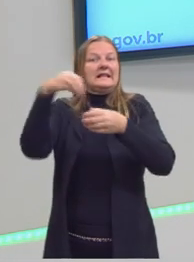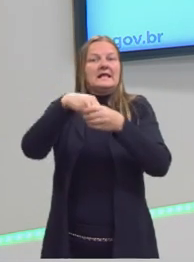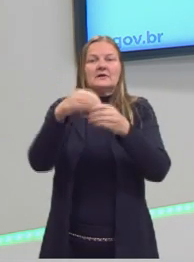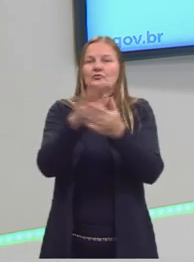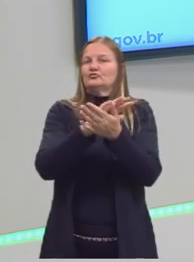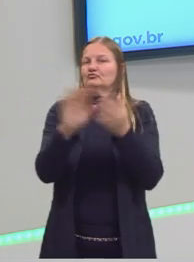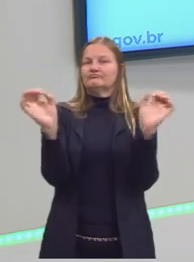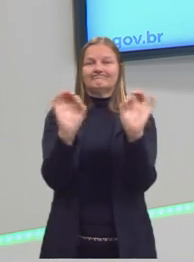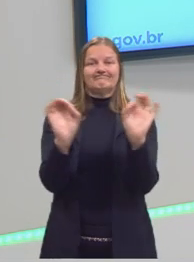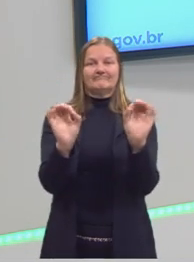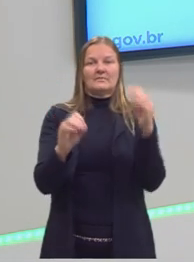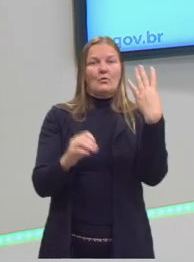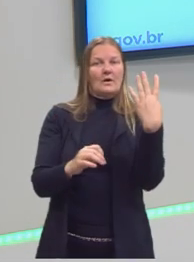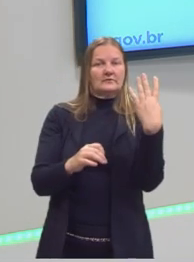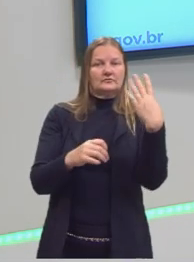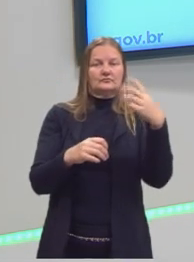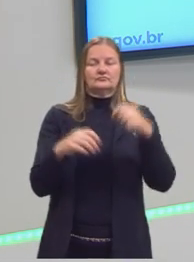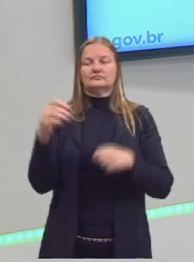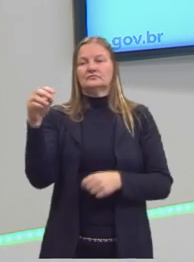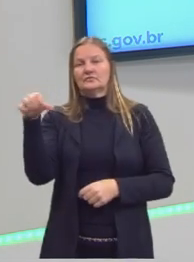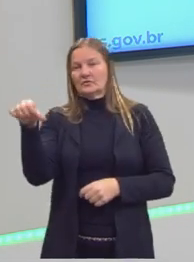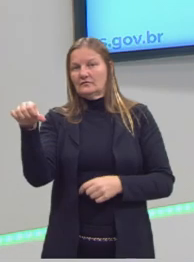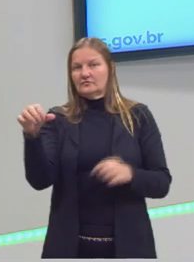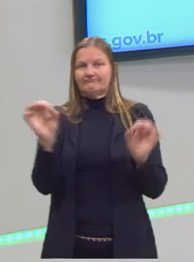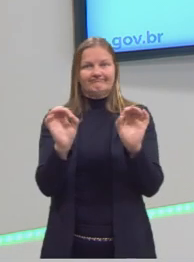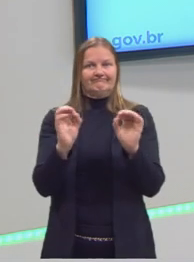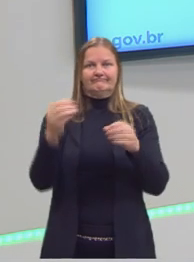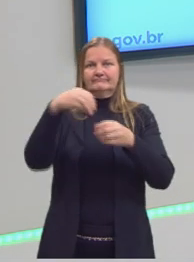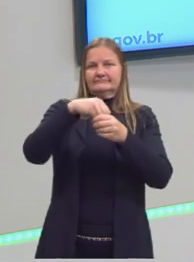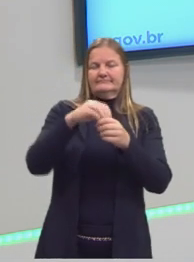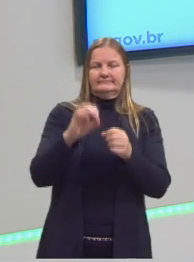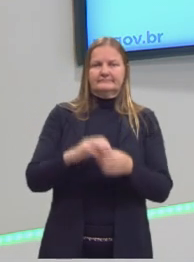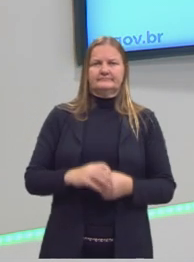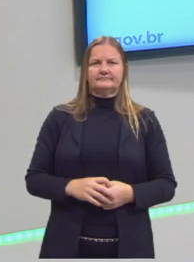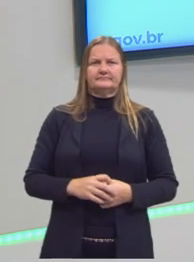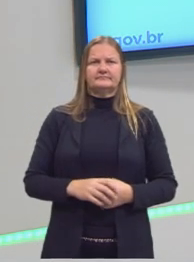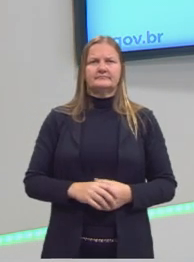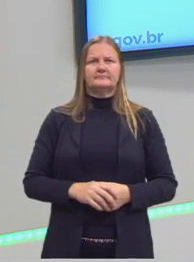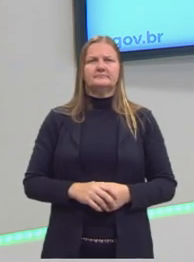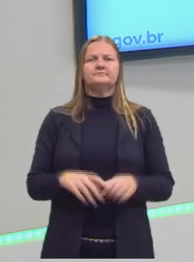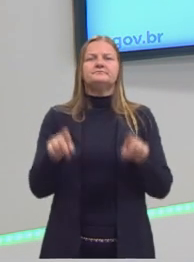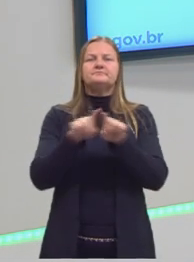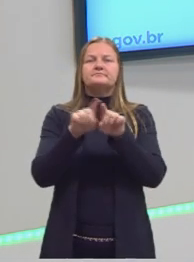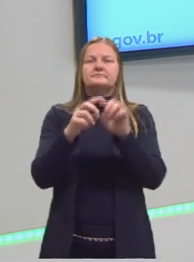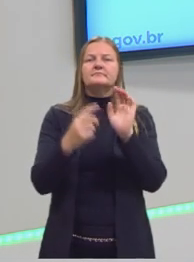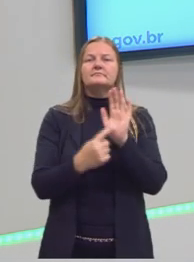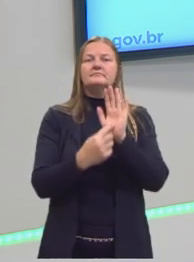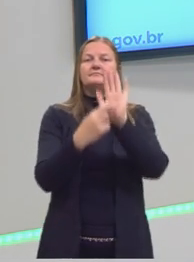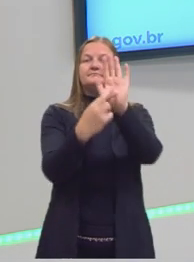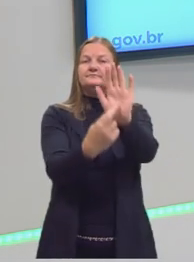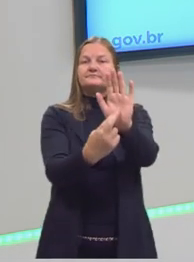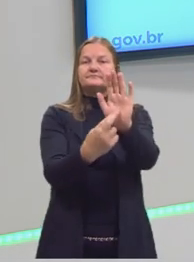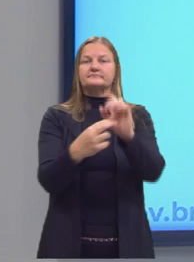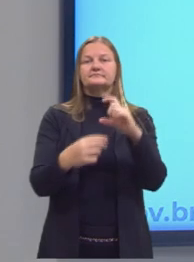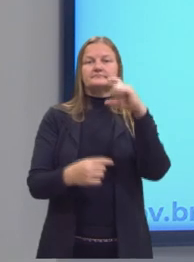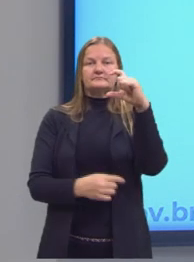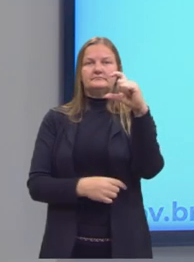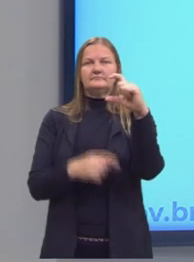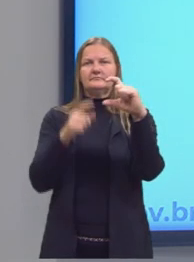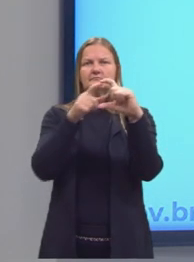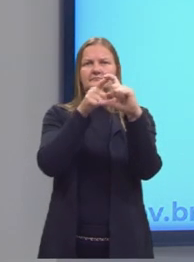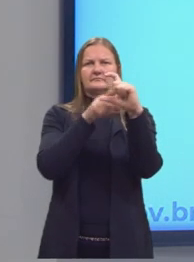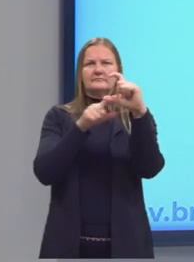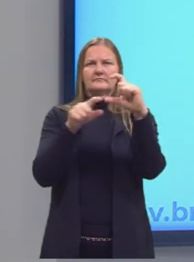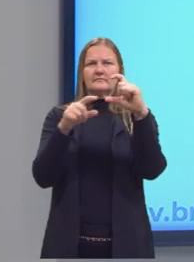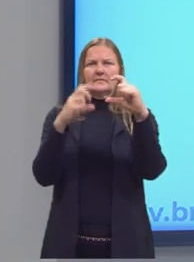incluídos nesse intervalo. Aqui também a representação pelos colchetes, então, né? O colchete